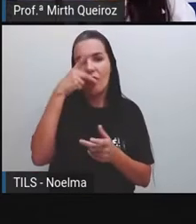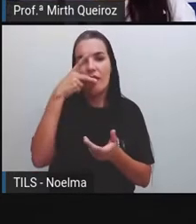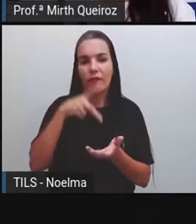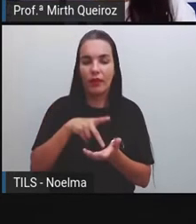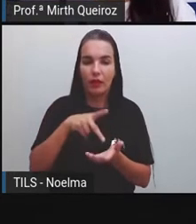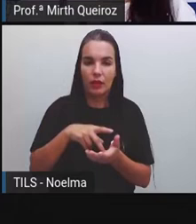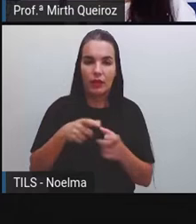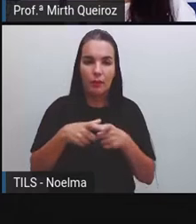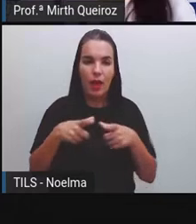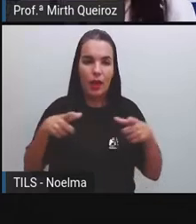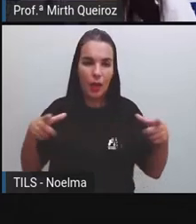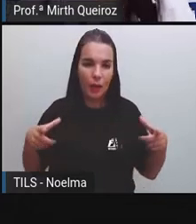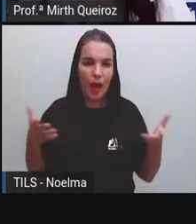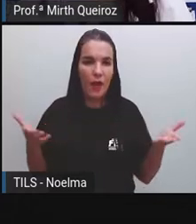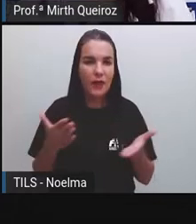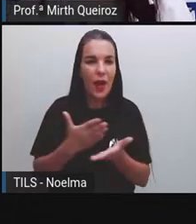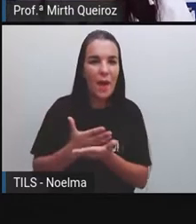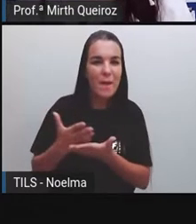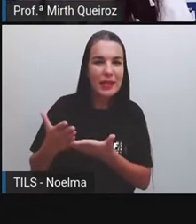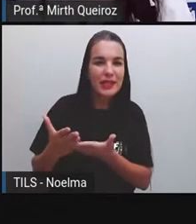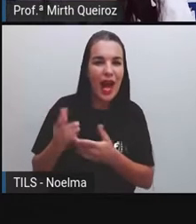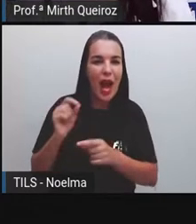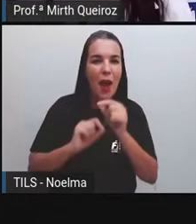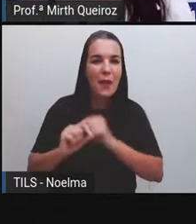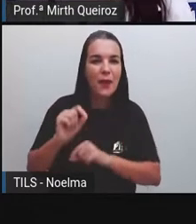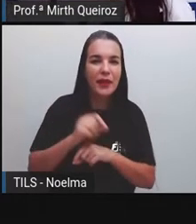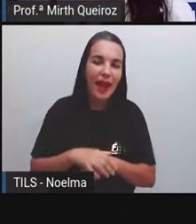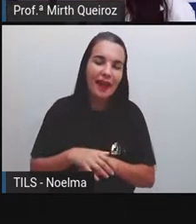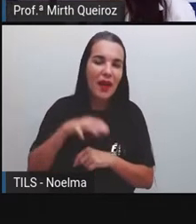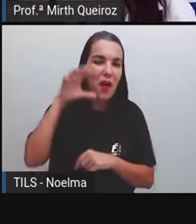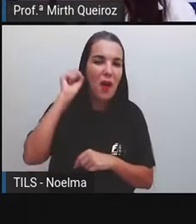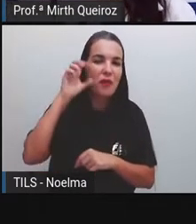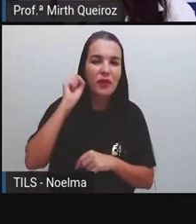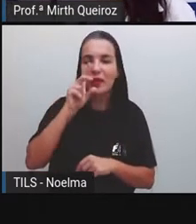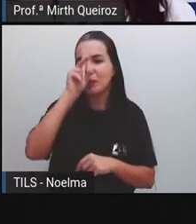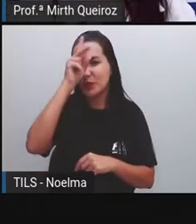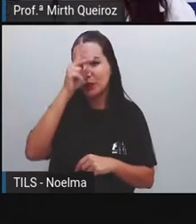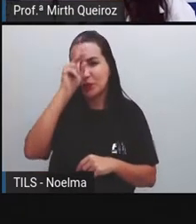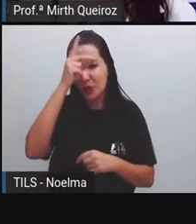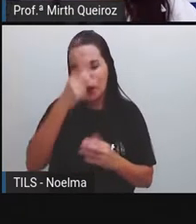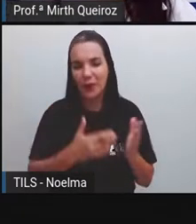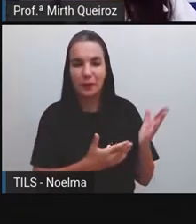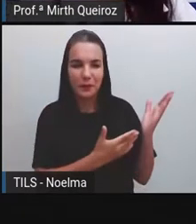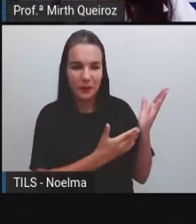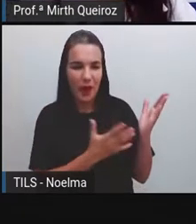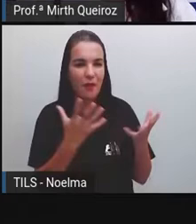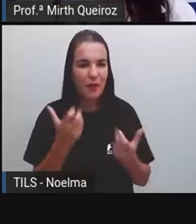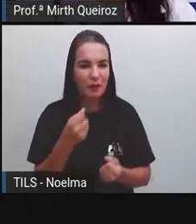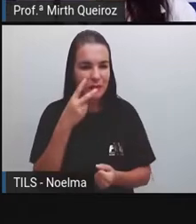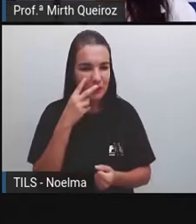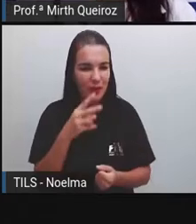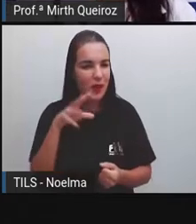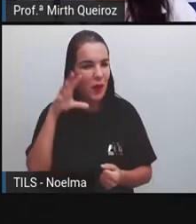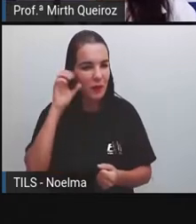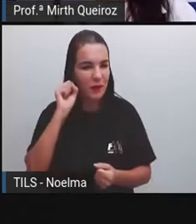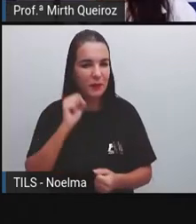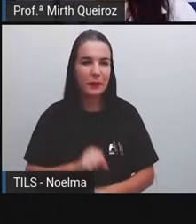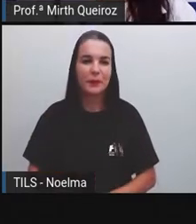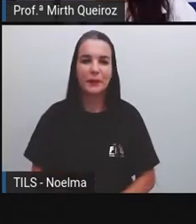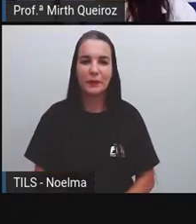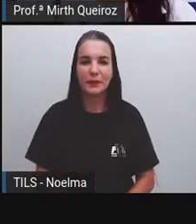E para começar, nada melhor do que a gente ouvir uma história em quadrinho. Vamos ouvir? Vamos